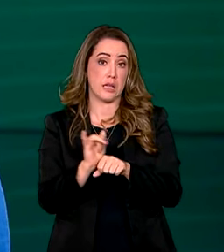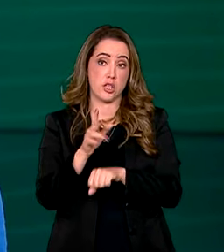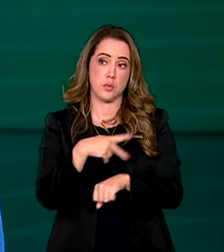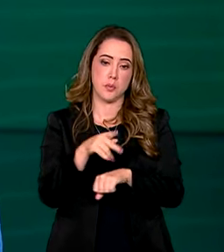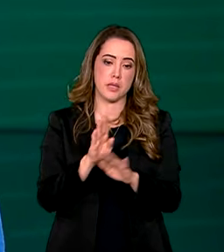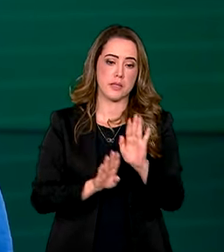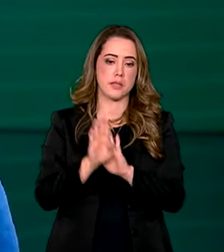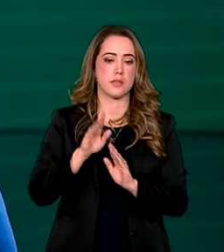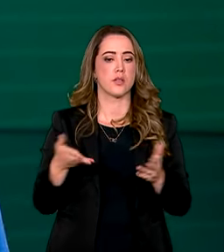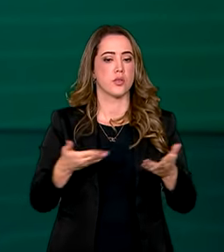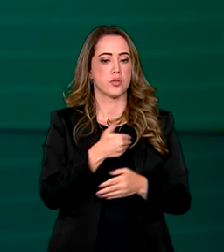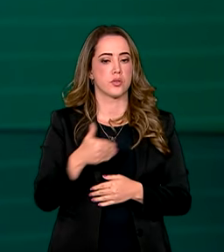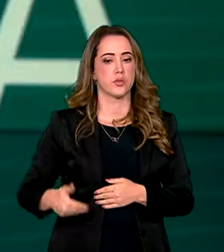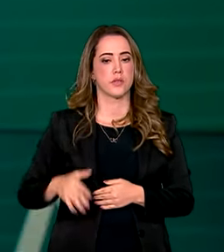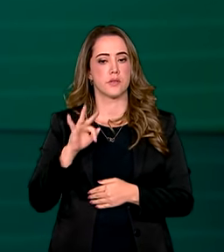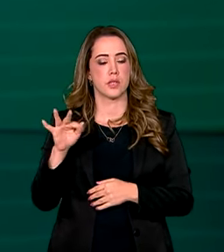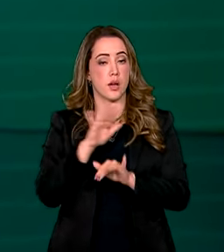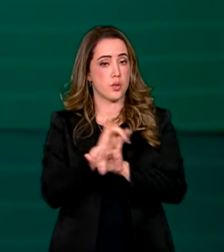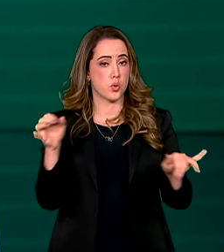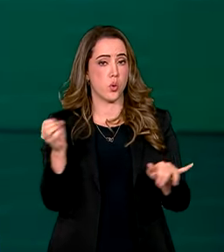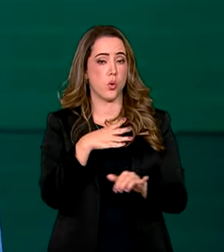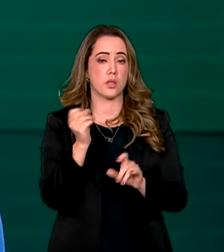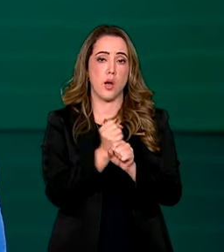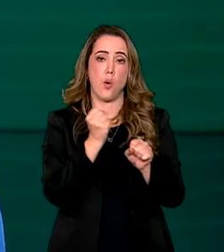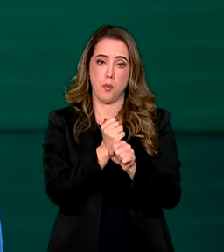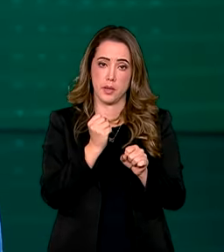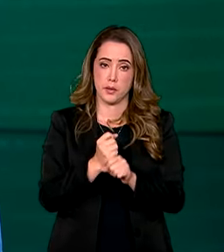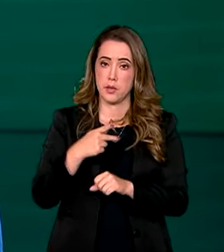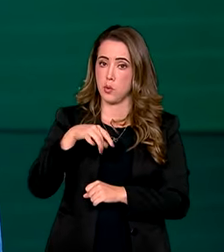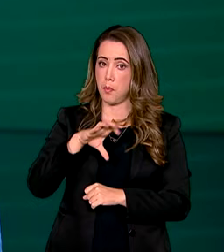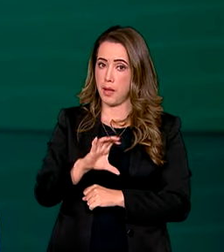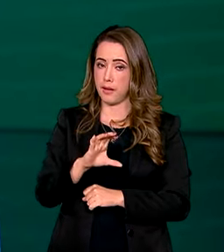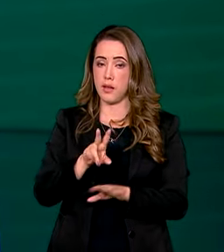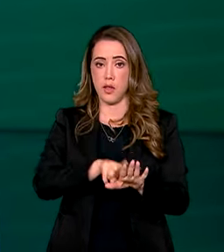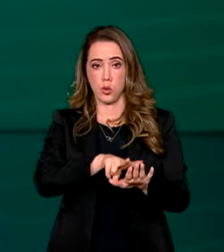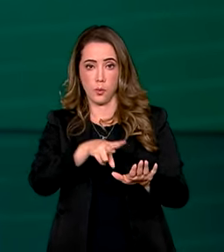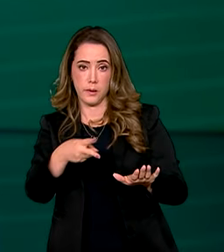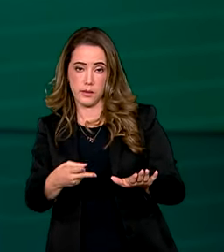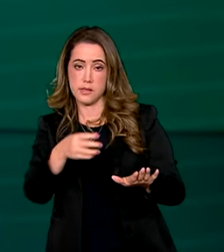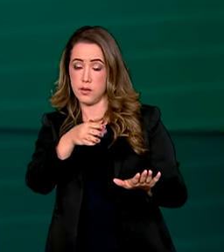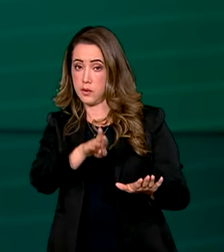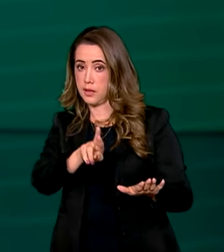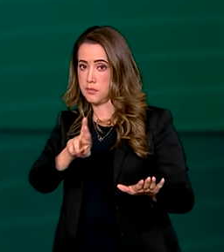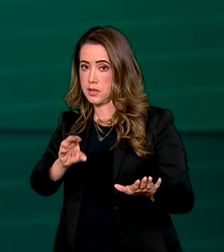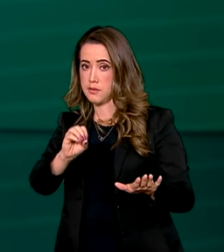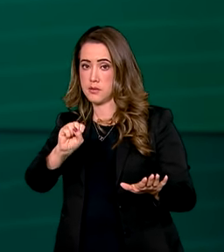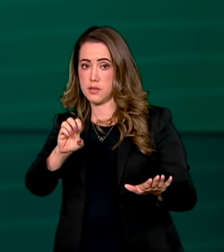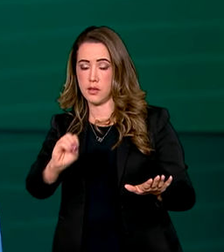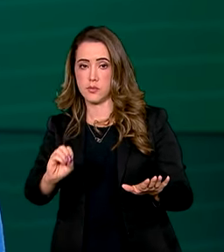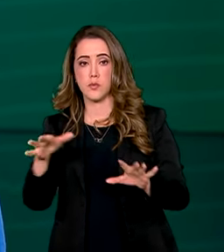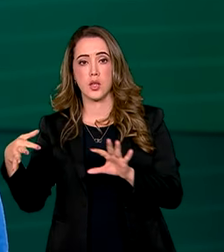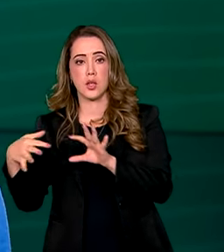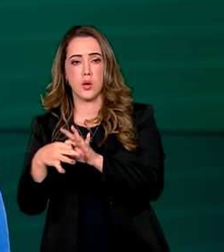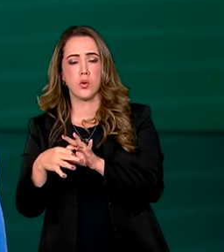governo federal anunciou mais uma obra incluída no PAC, a duplicação da rodovia BR-080, que liga as cidades